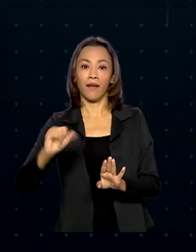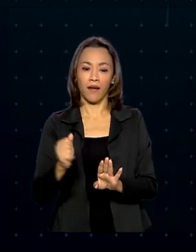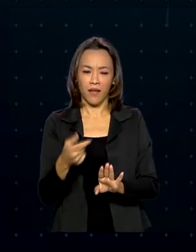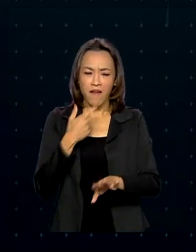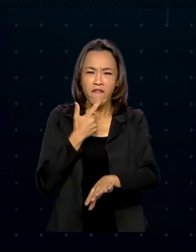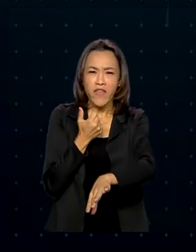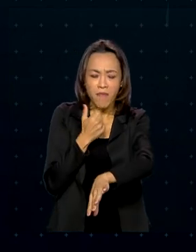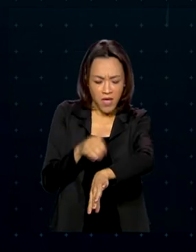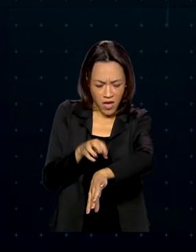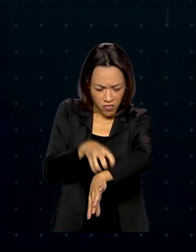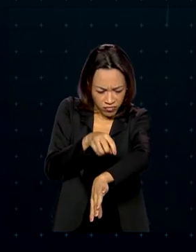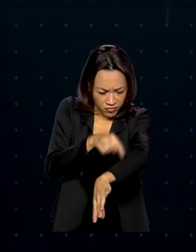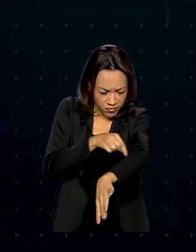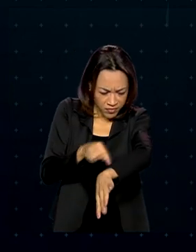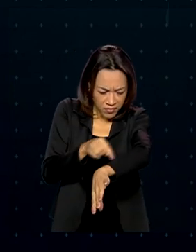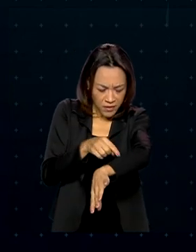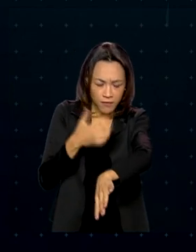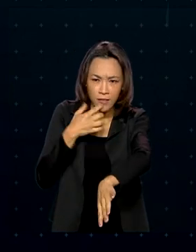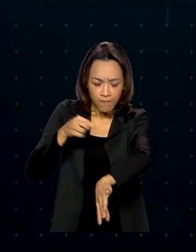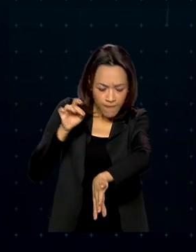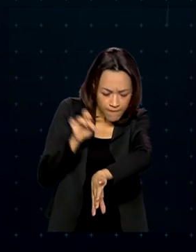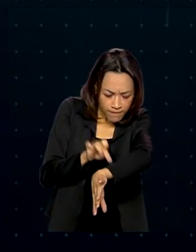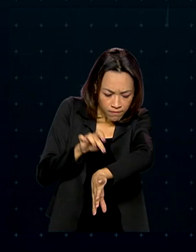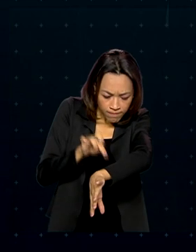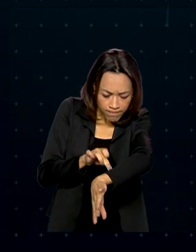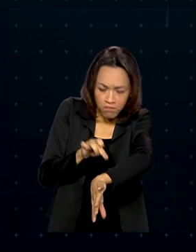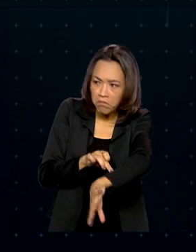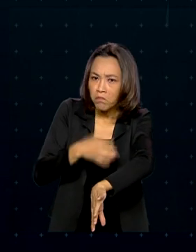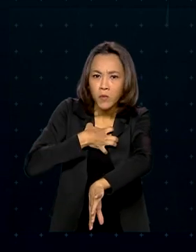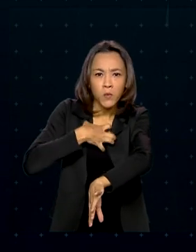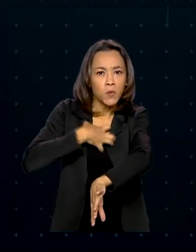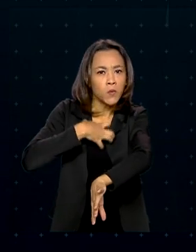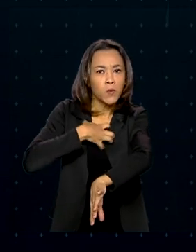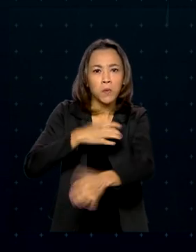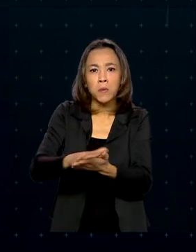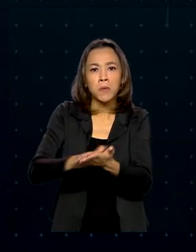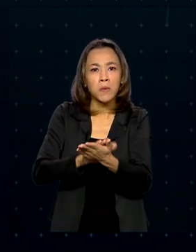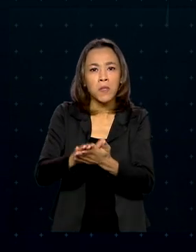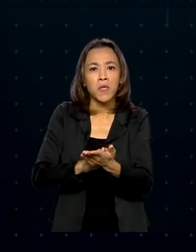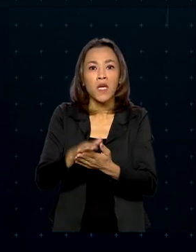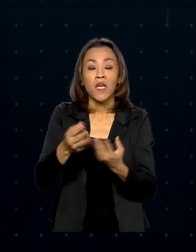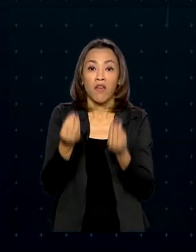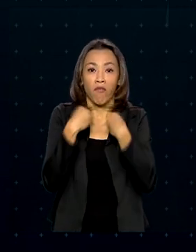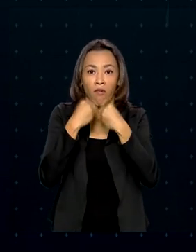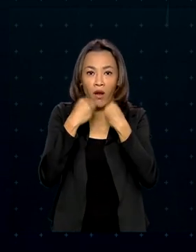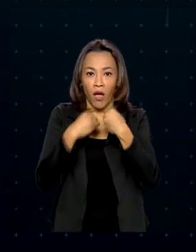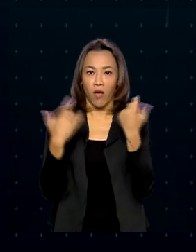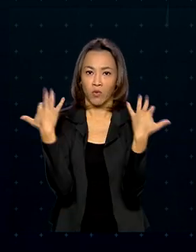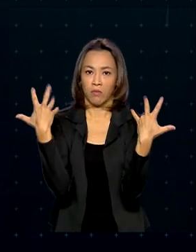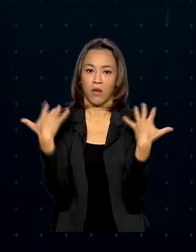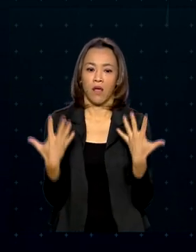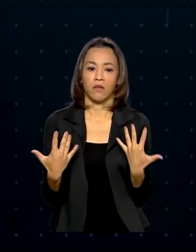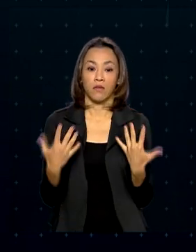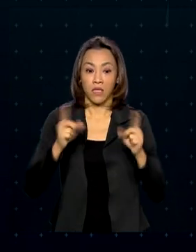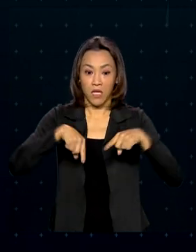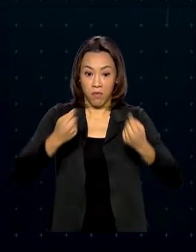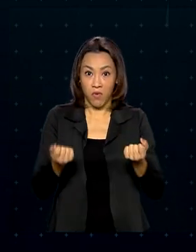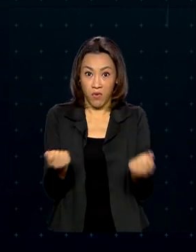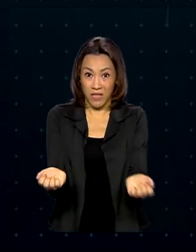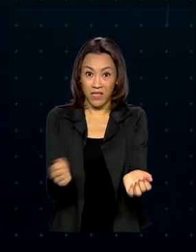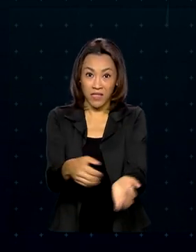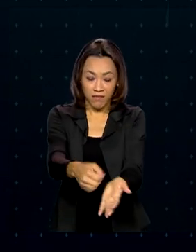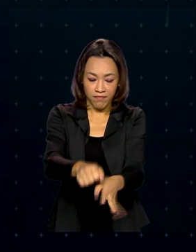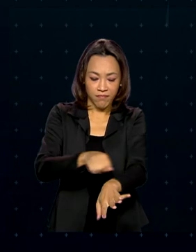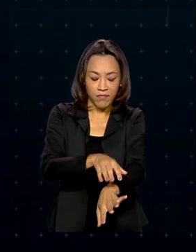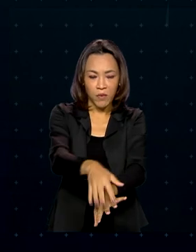ou avermelhadas, com perda de sensibilidade no local e também de força nos braços. Em seguida, a doença ataca os nervos